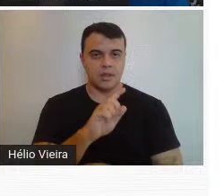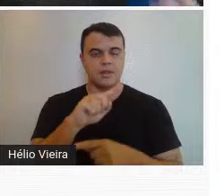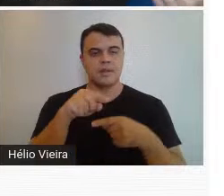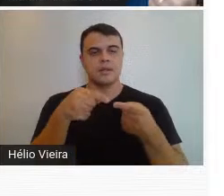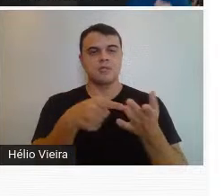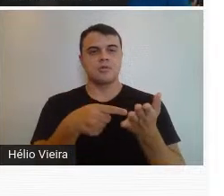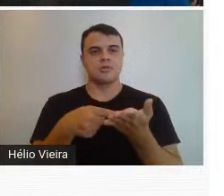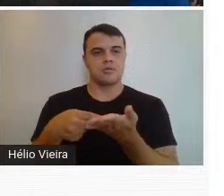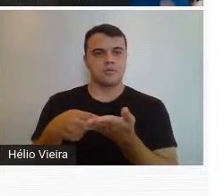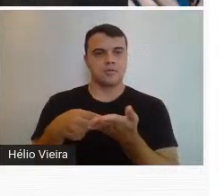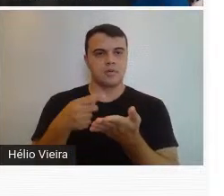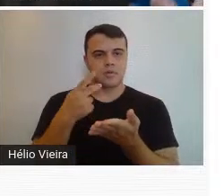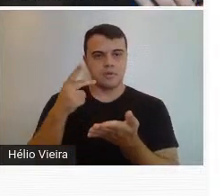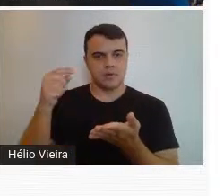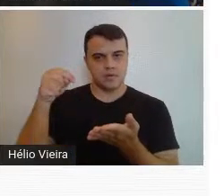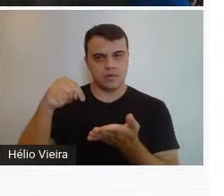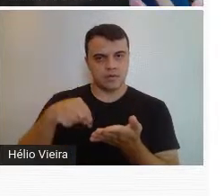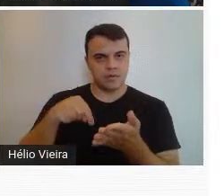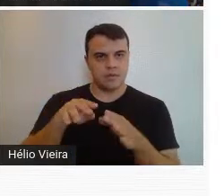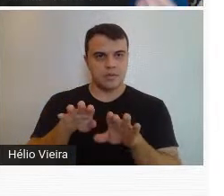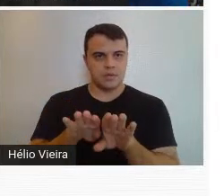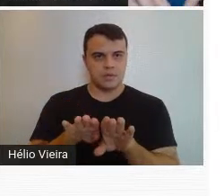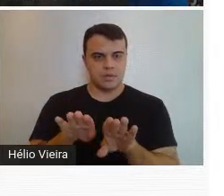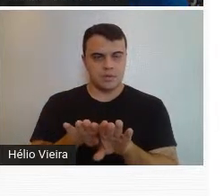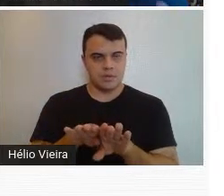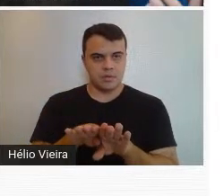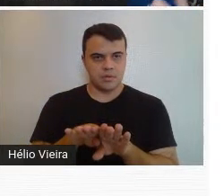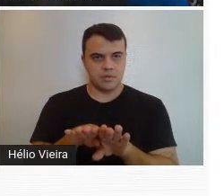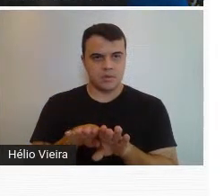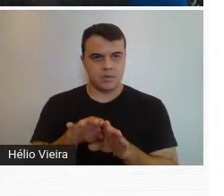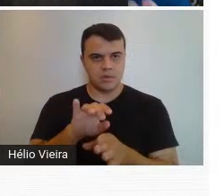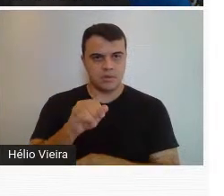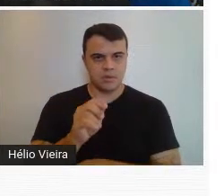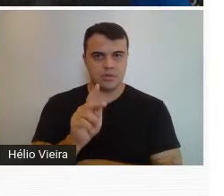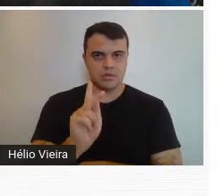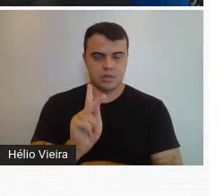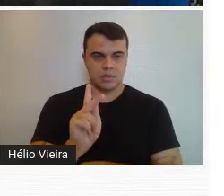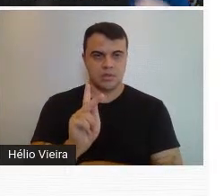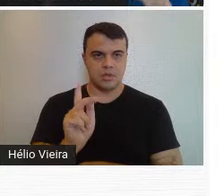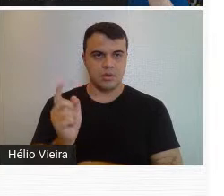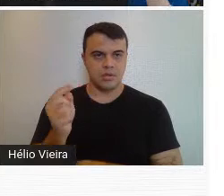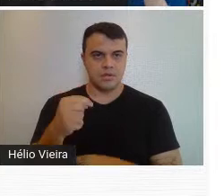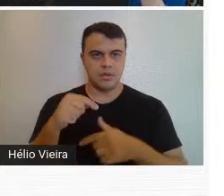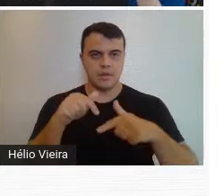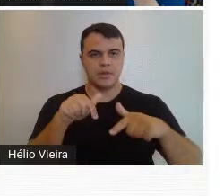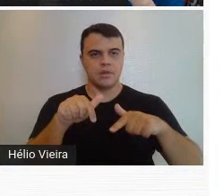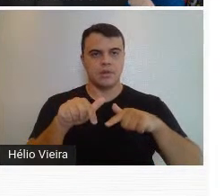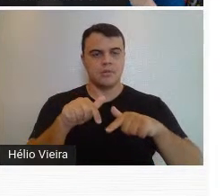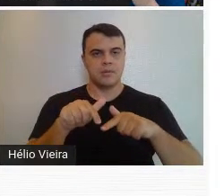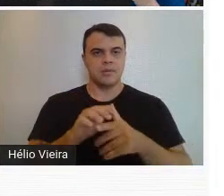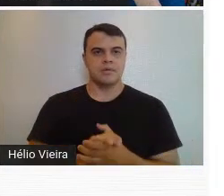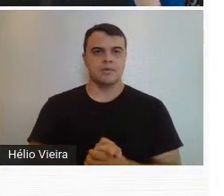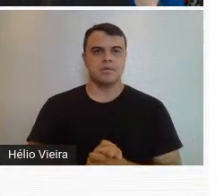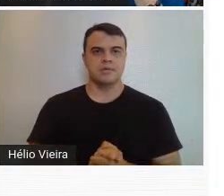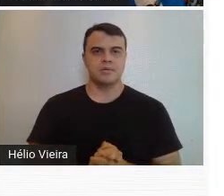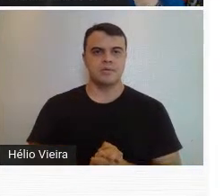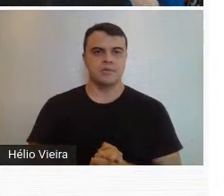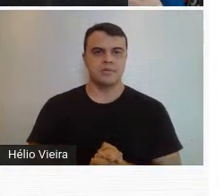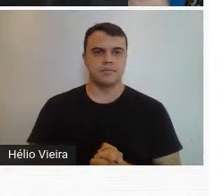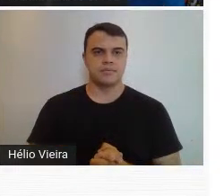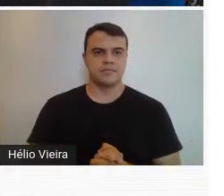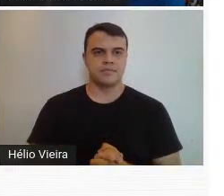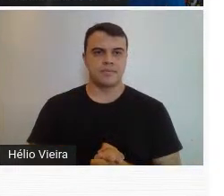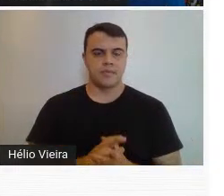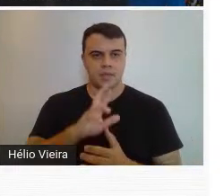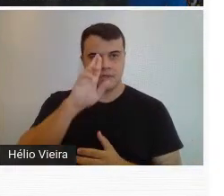convidado para vir justamente, convidado por Chucelino, para trabalhar na